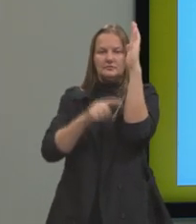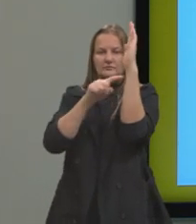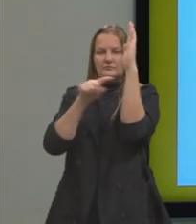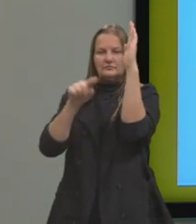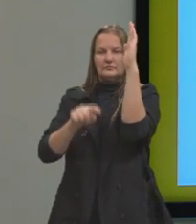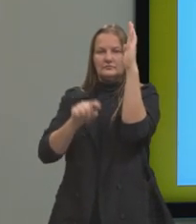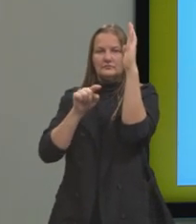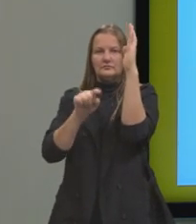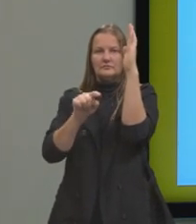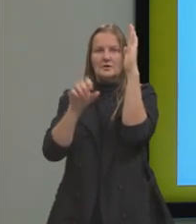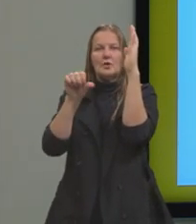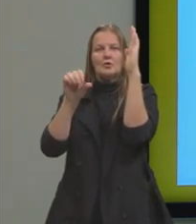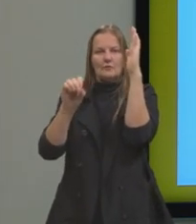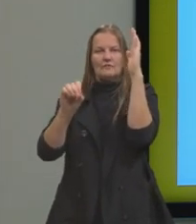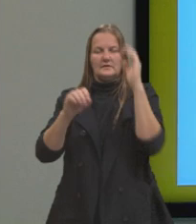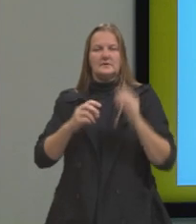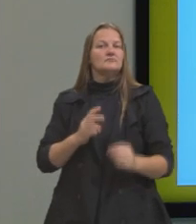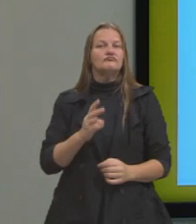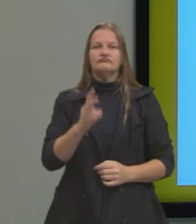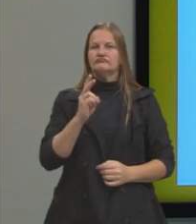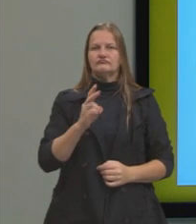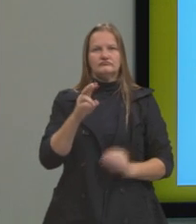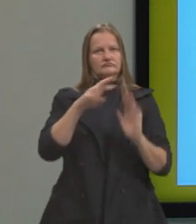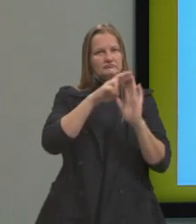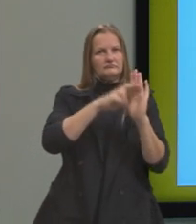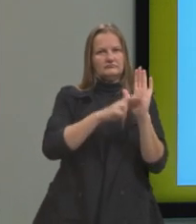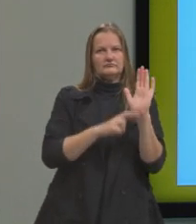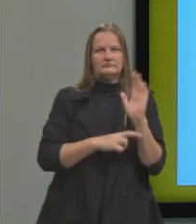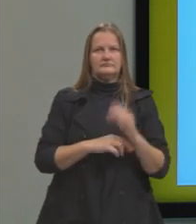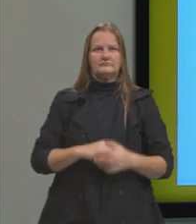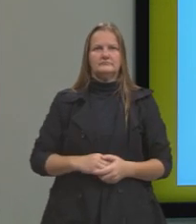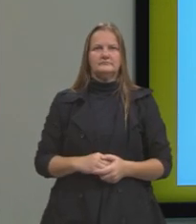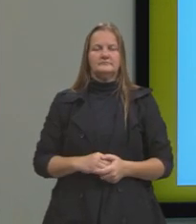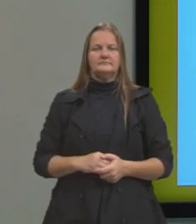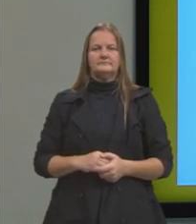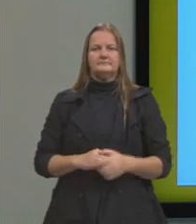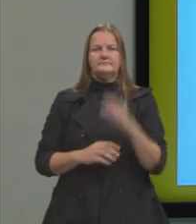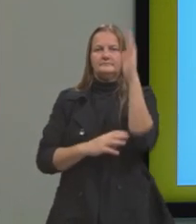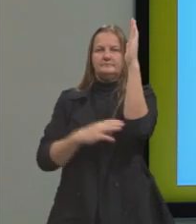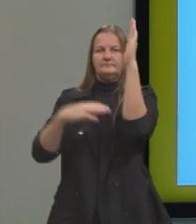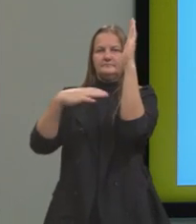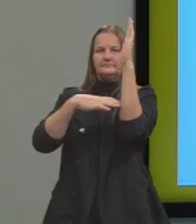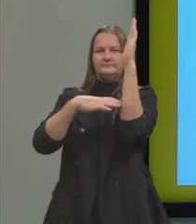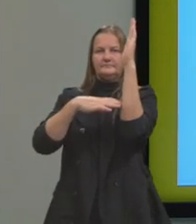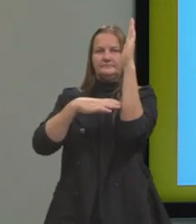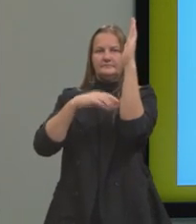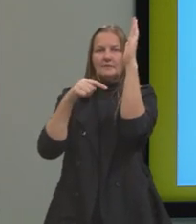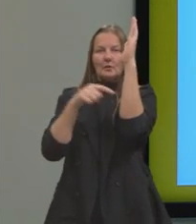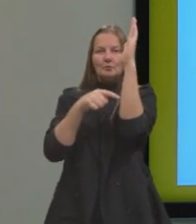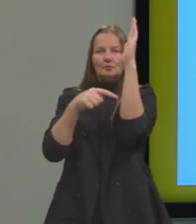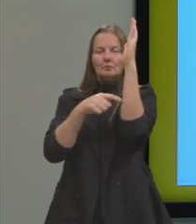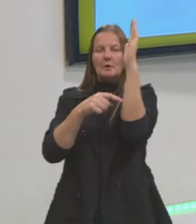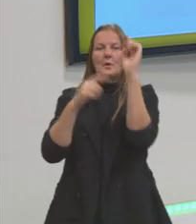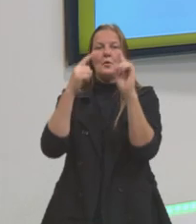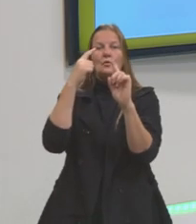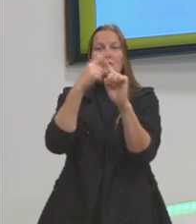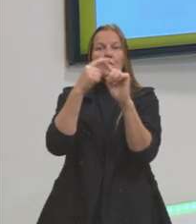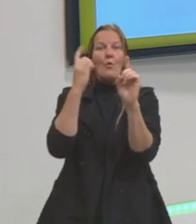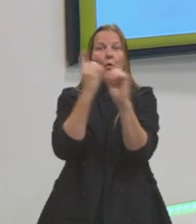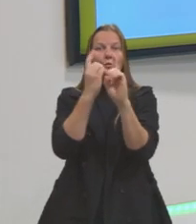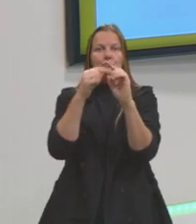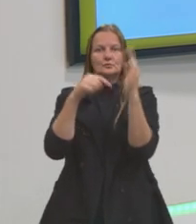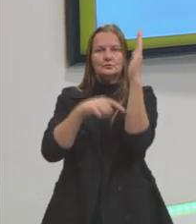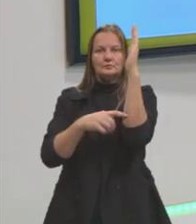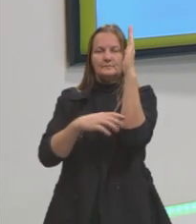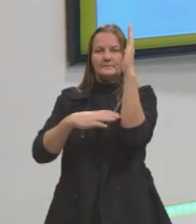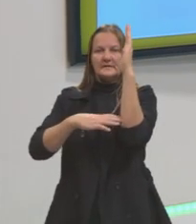de 90 graus. Aqui, nesse ponto, aqui, em cor lilás ou roxo, aqui é